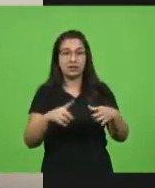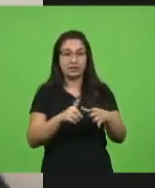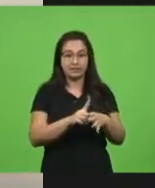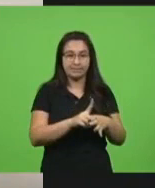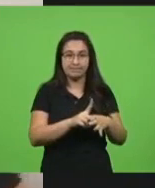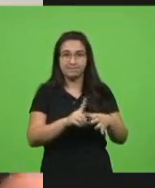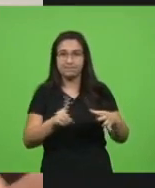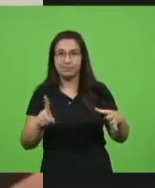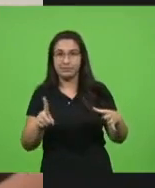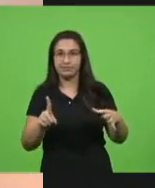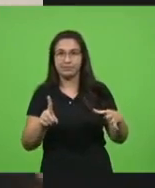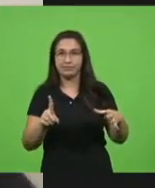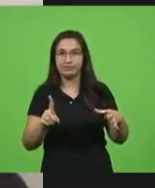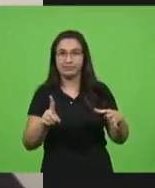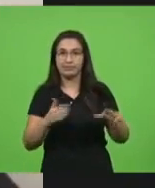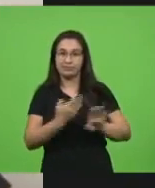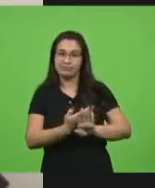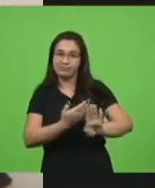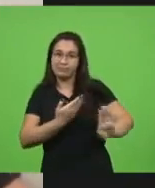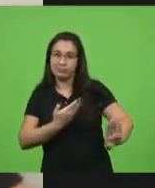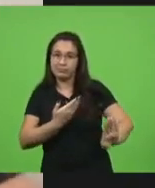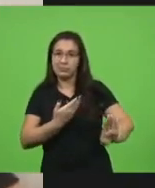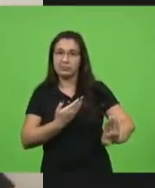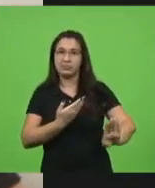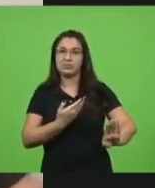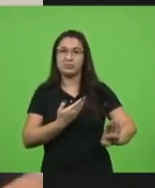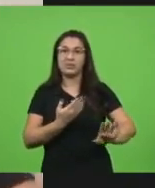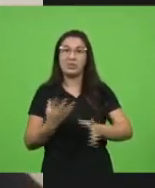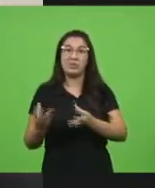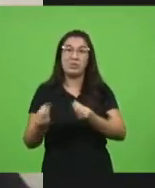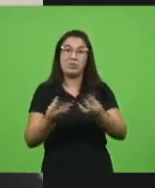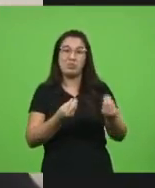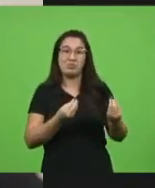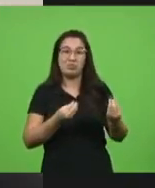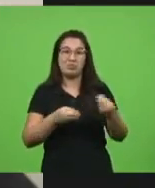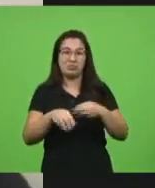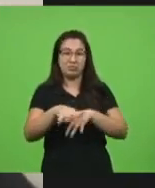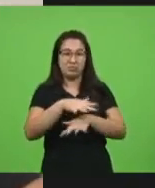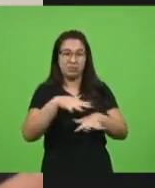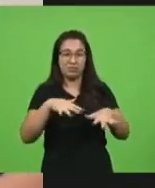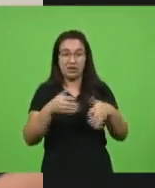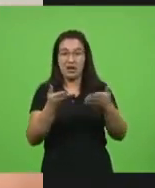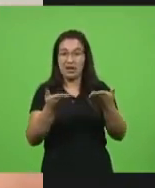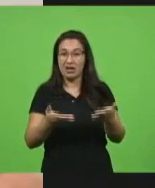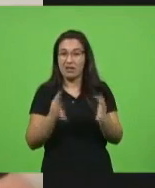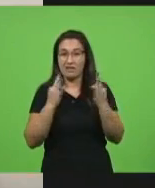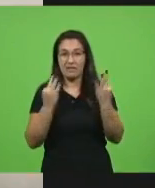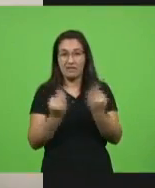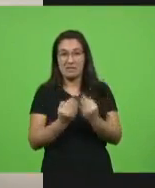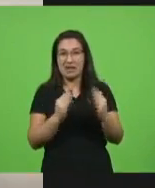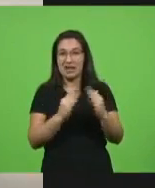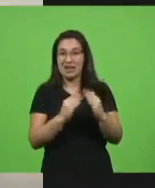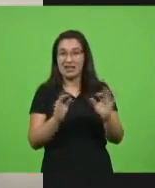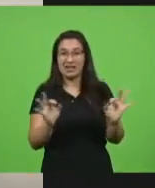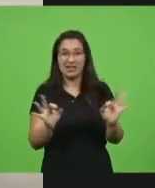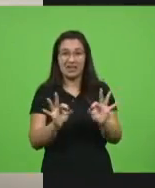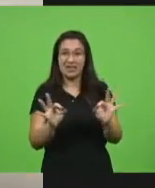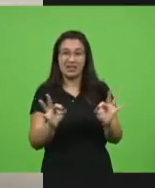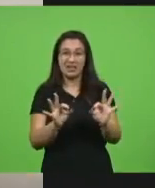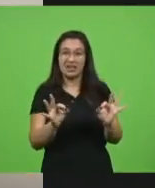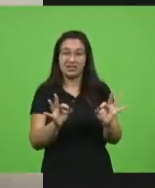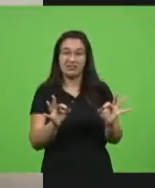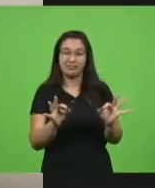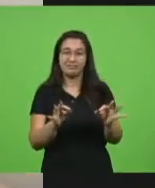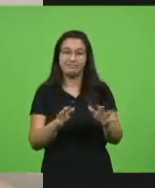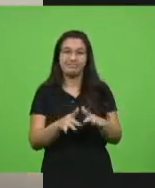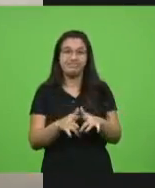nós temos milhares de pessoas, de famílias que não têm nem casa para poder morar. Então,